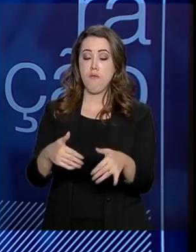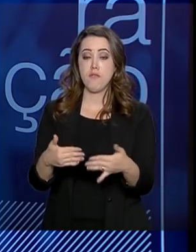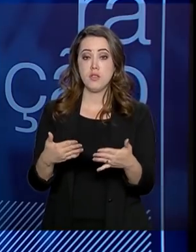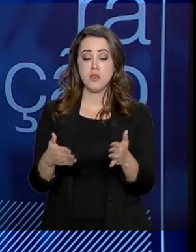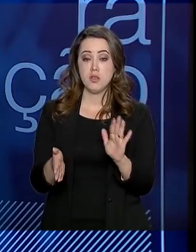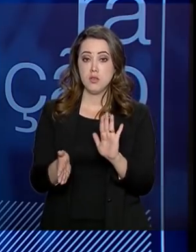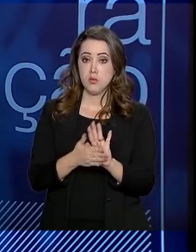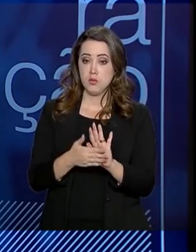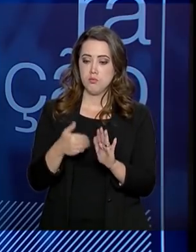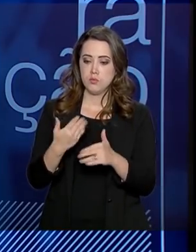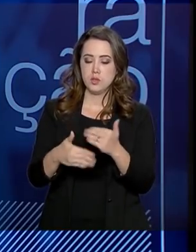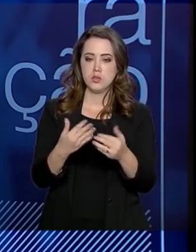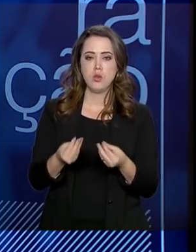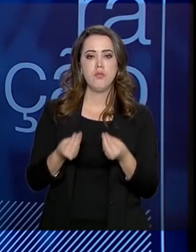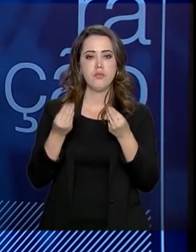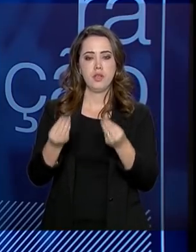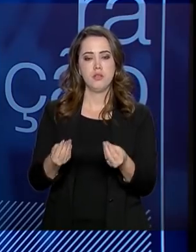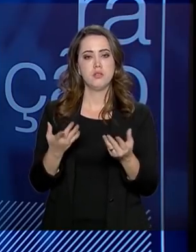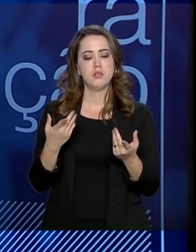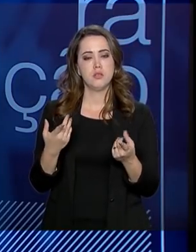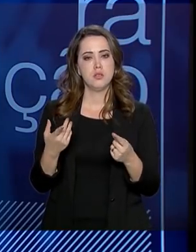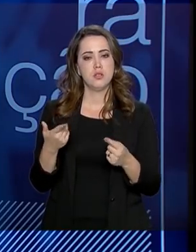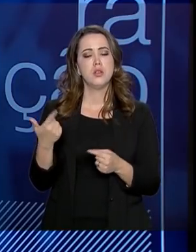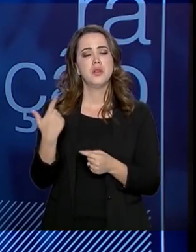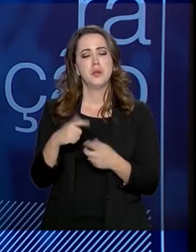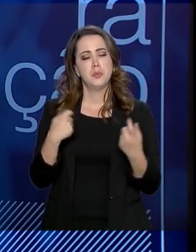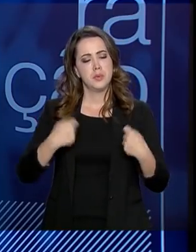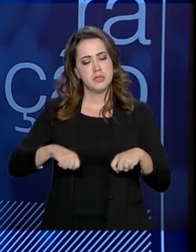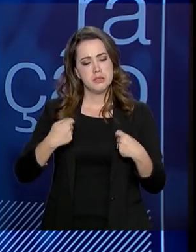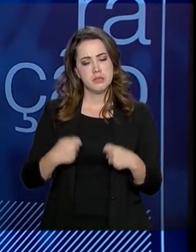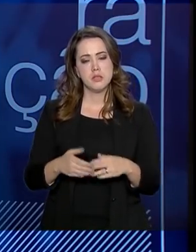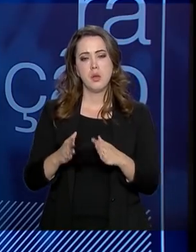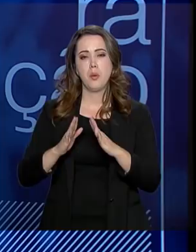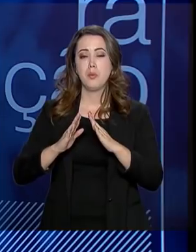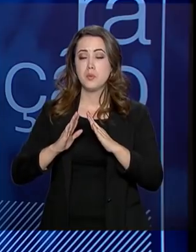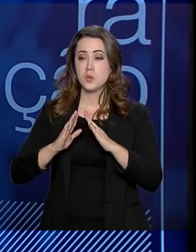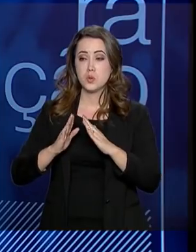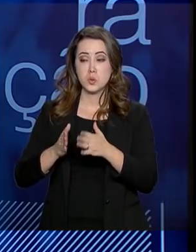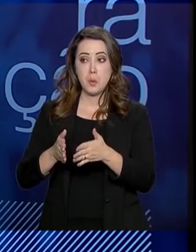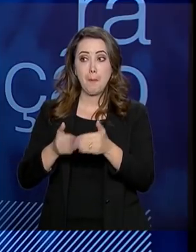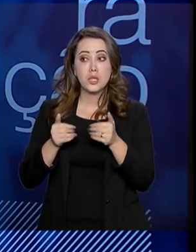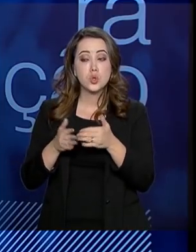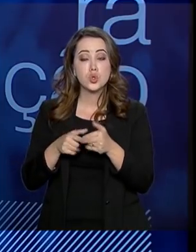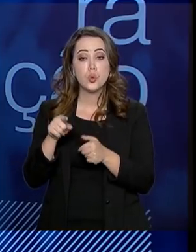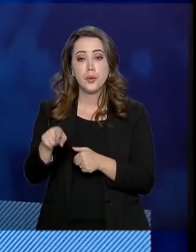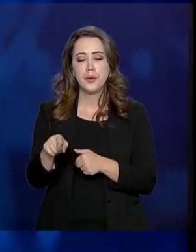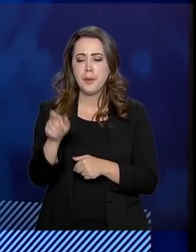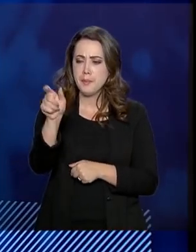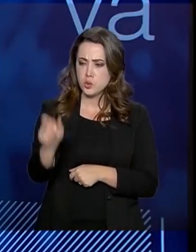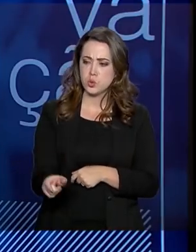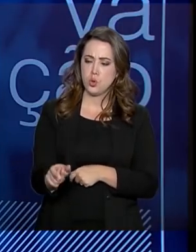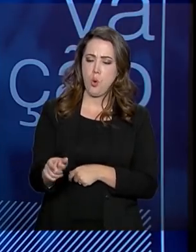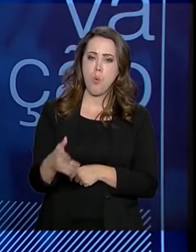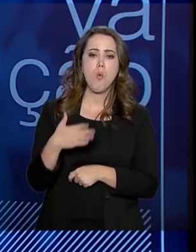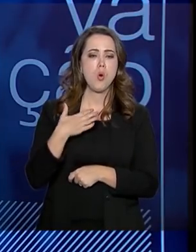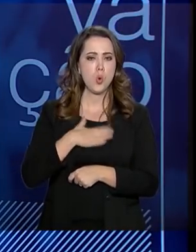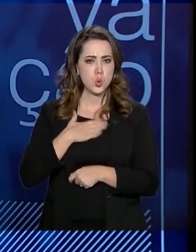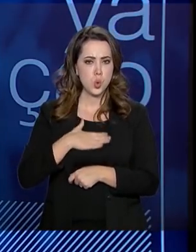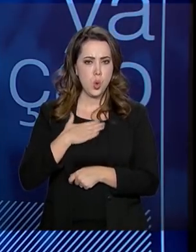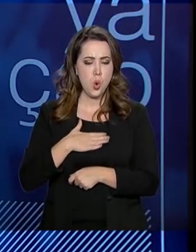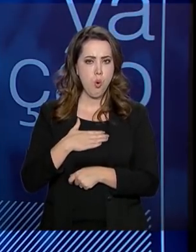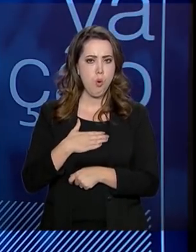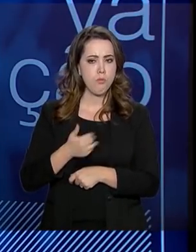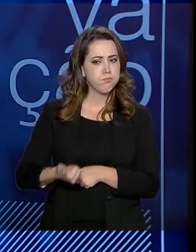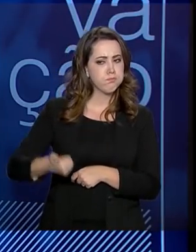de entrega de serviço, obrigatoriamente pedimos a avaliação. A avaliação é um processo muito simples, muito